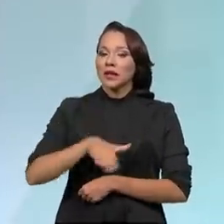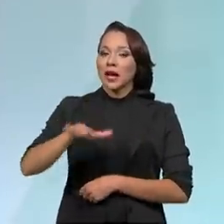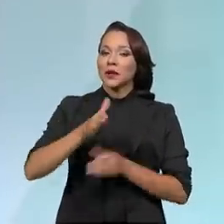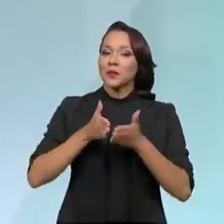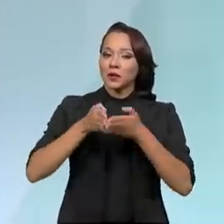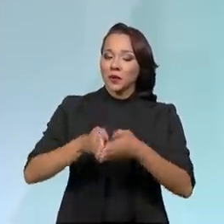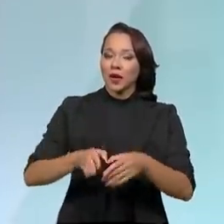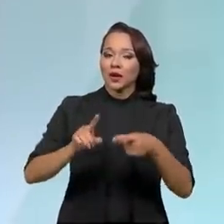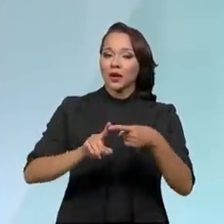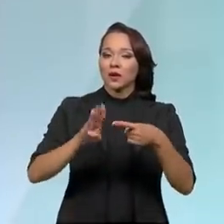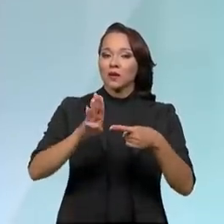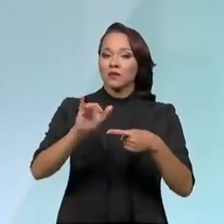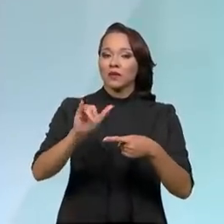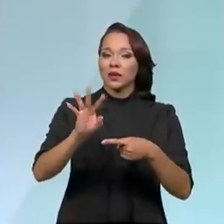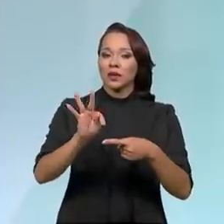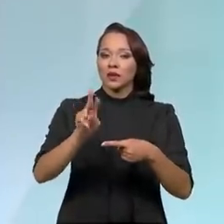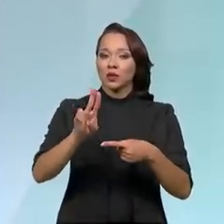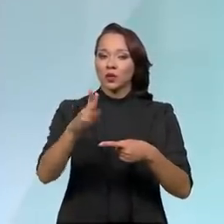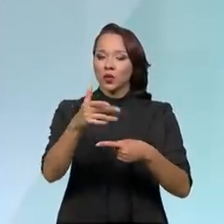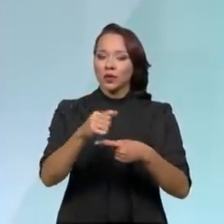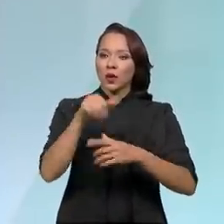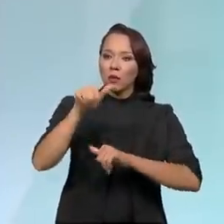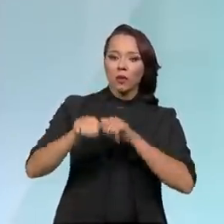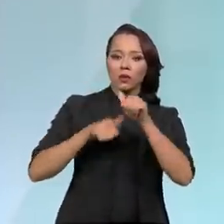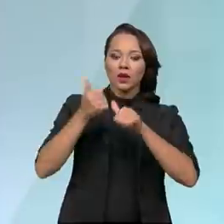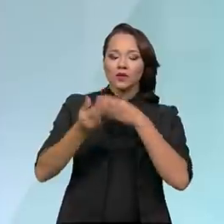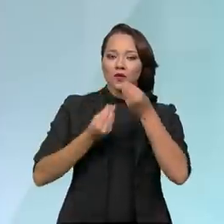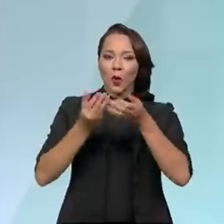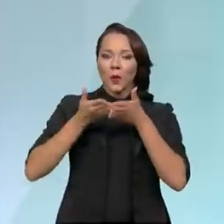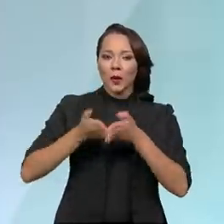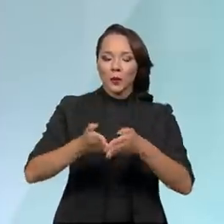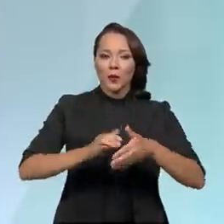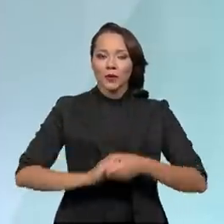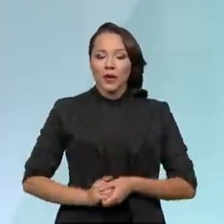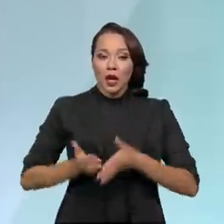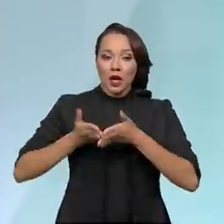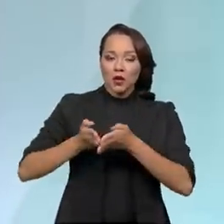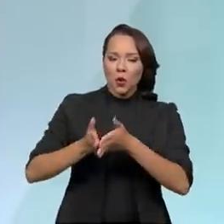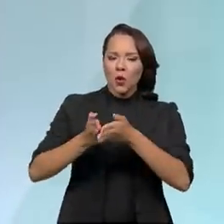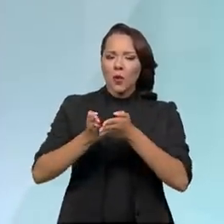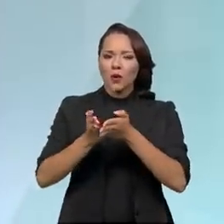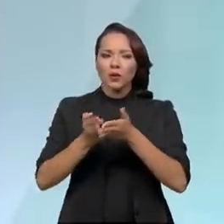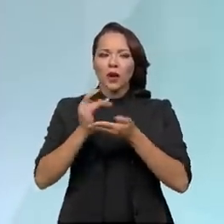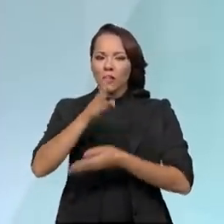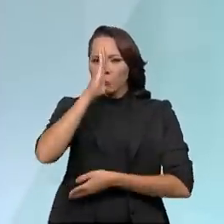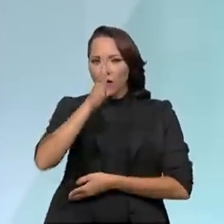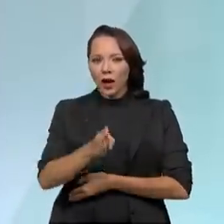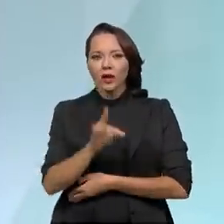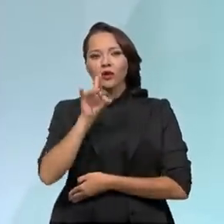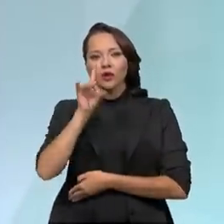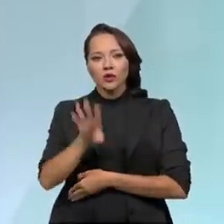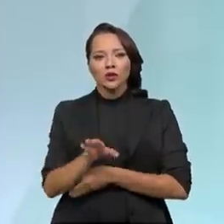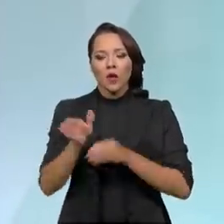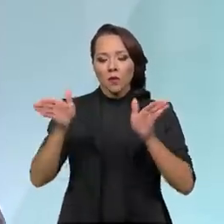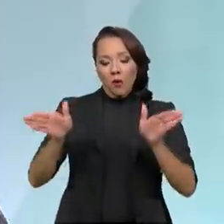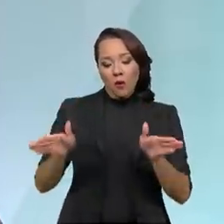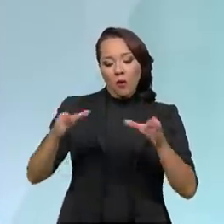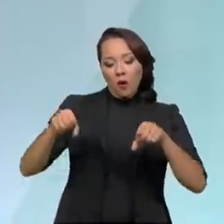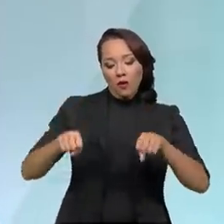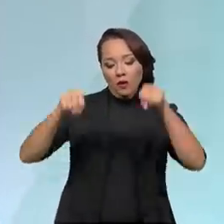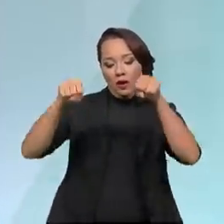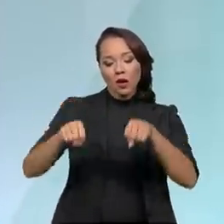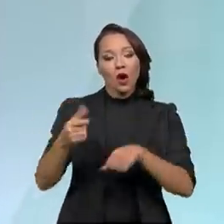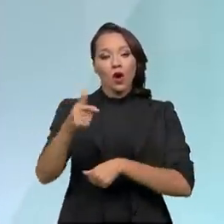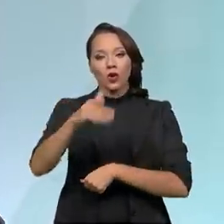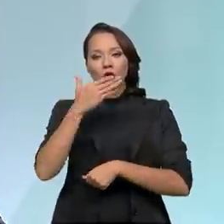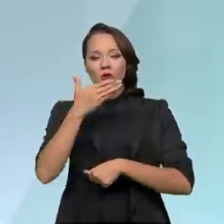Bituba, marca uma mudança de vocação do porto. Então, o porto que era vocacionado antes só para o contêiner, agora vai operar outros